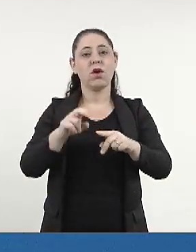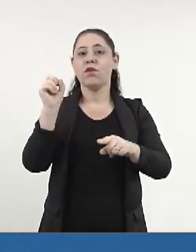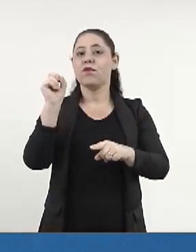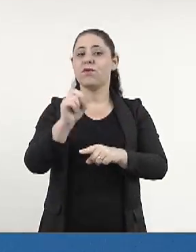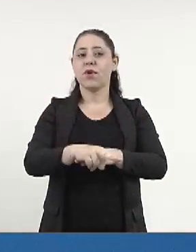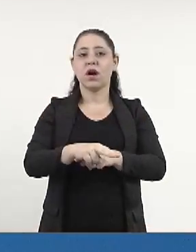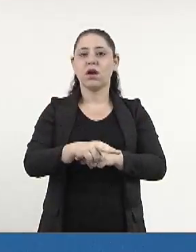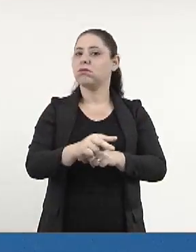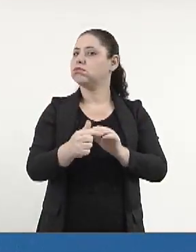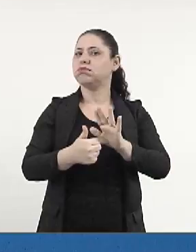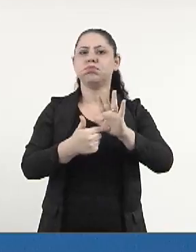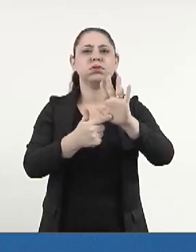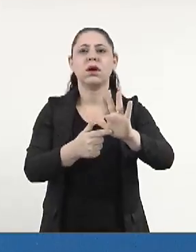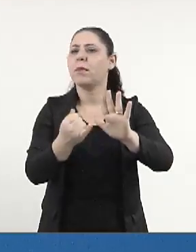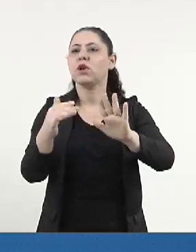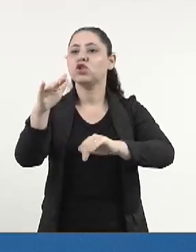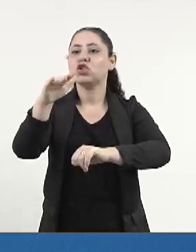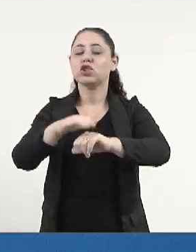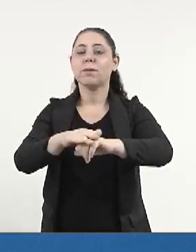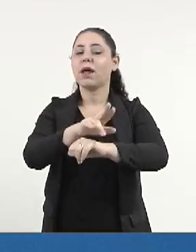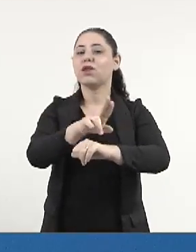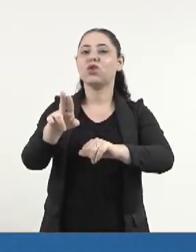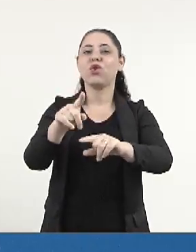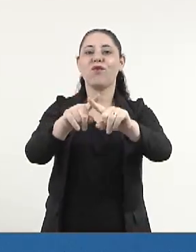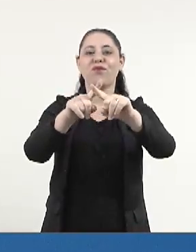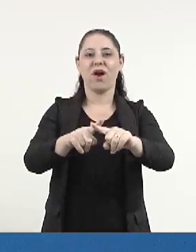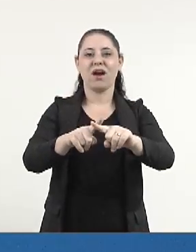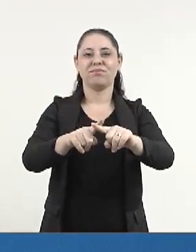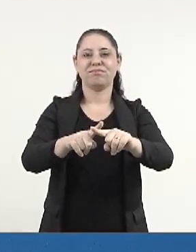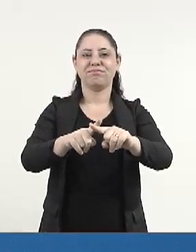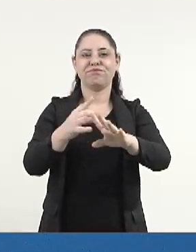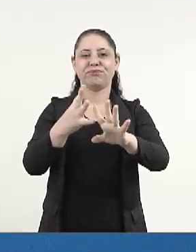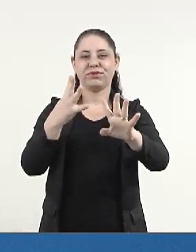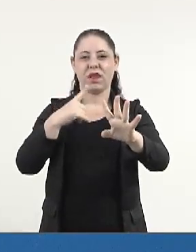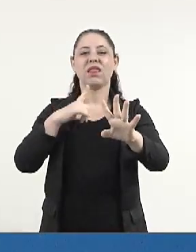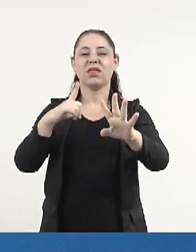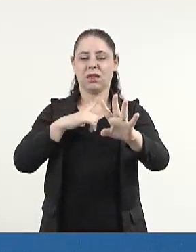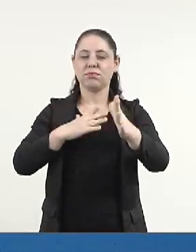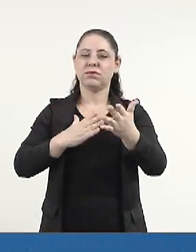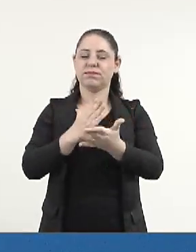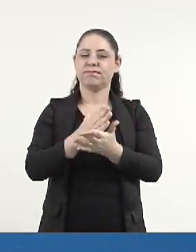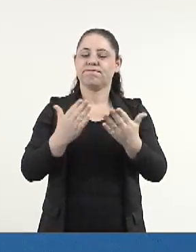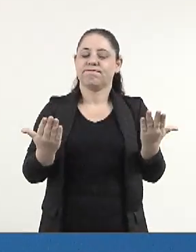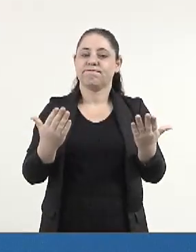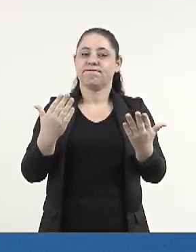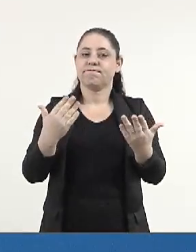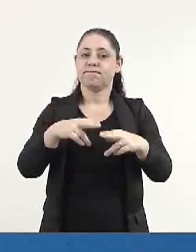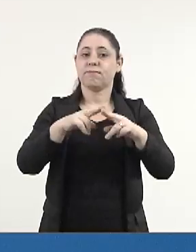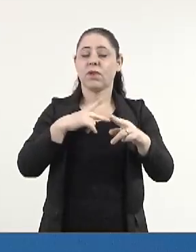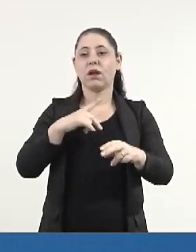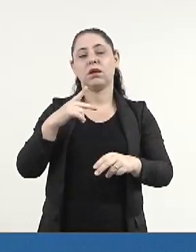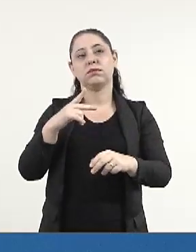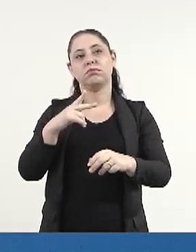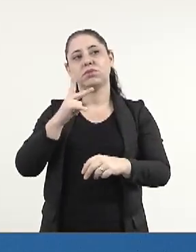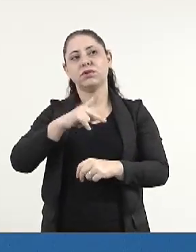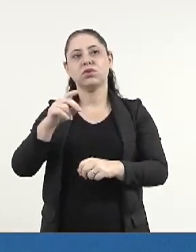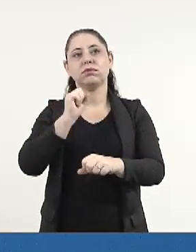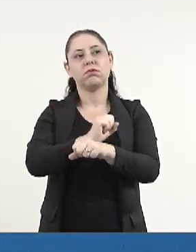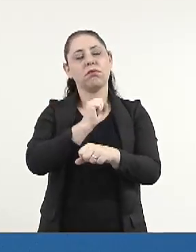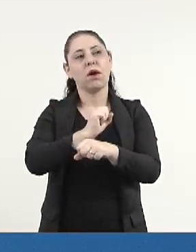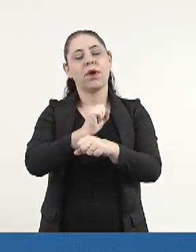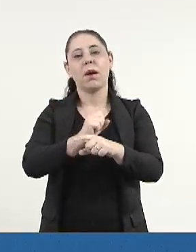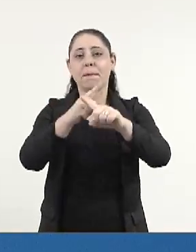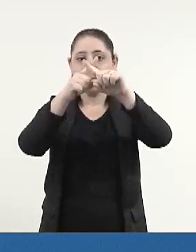vagas não aparecem para a chamada de novos concursados. Então, nós temos professores lá aguardando, fez o